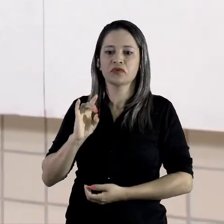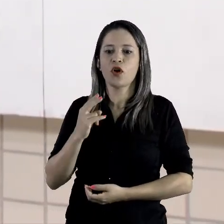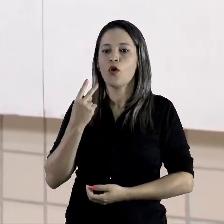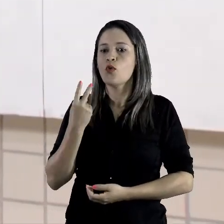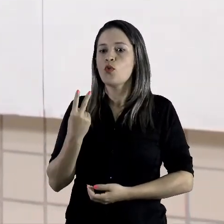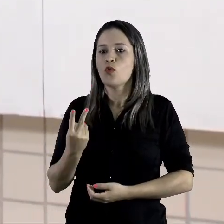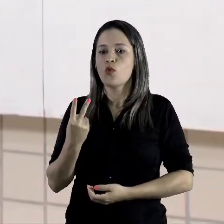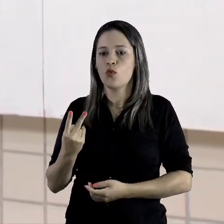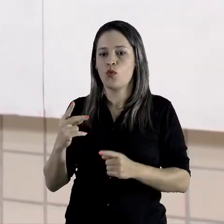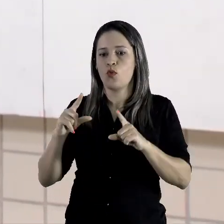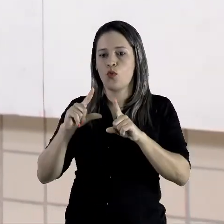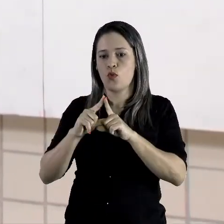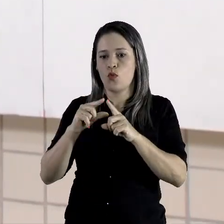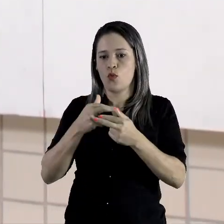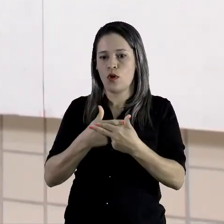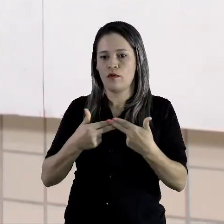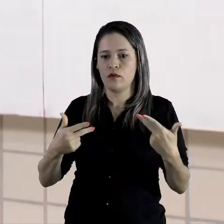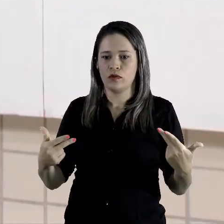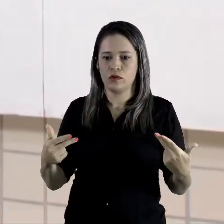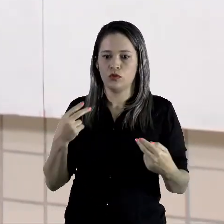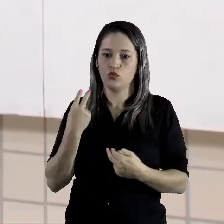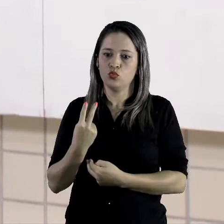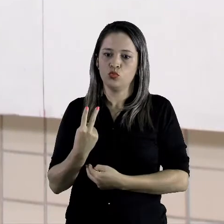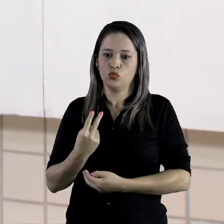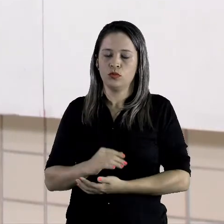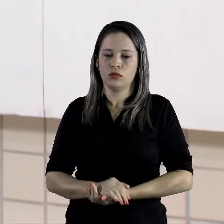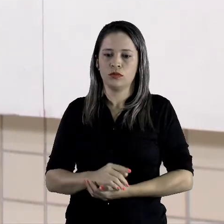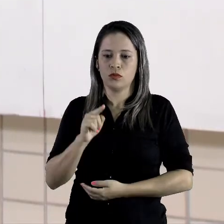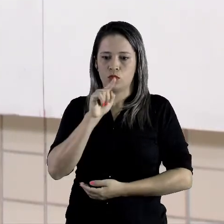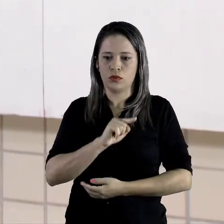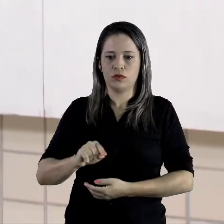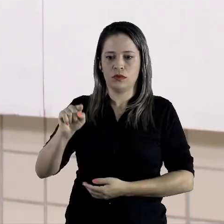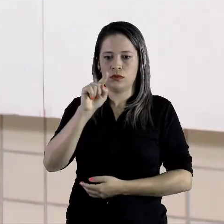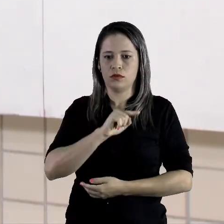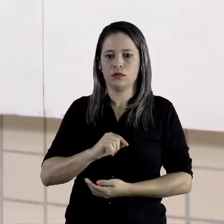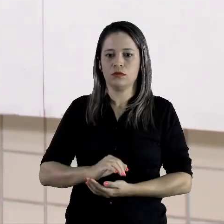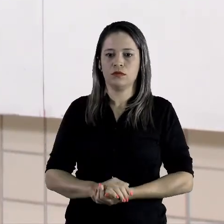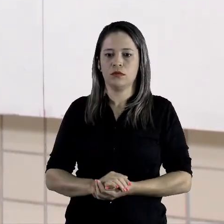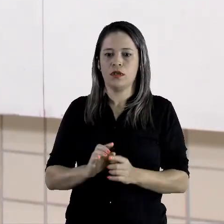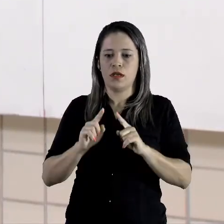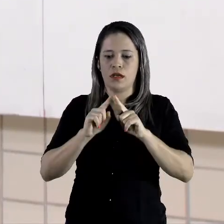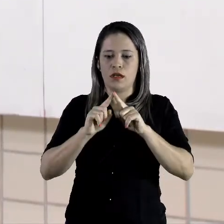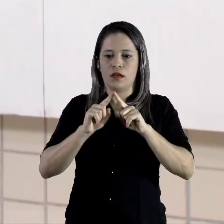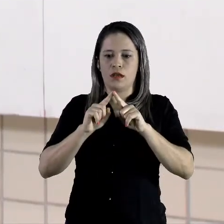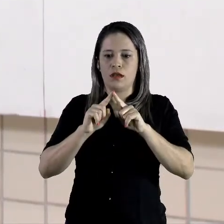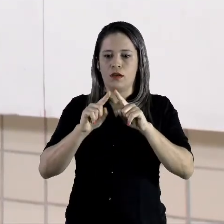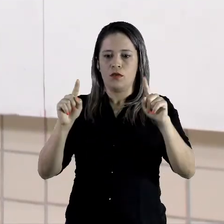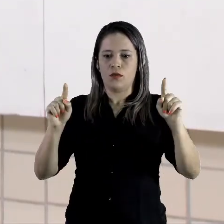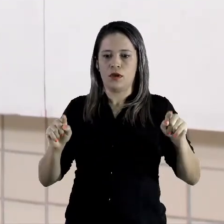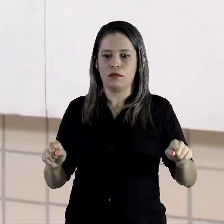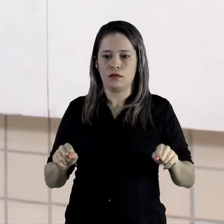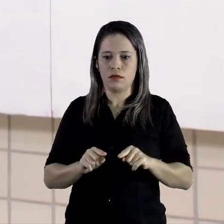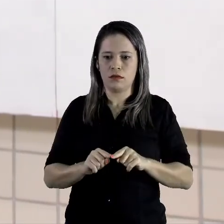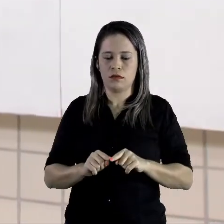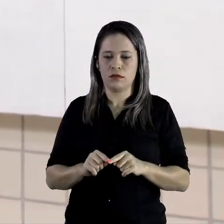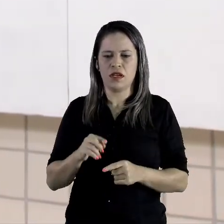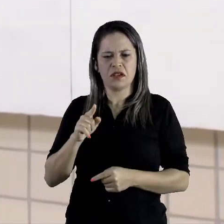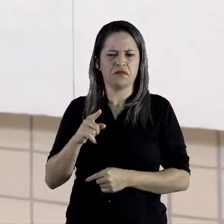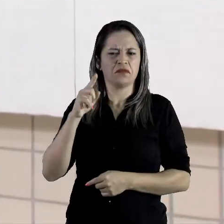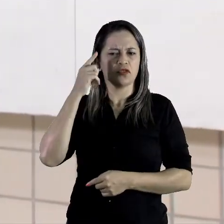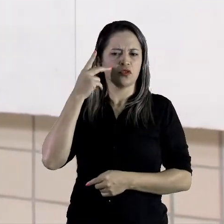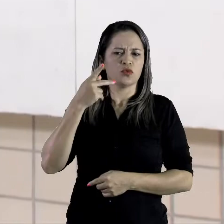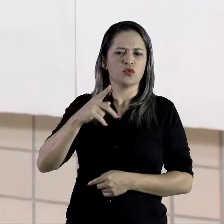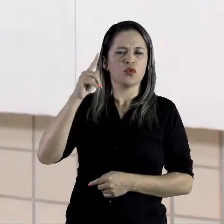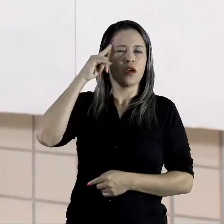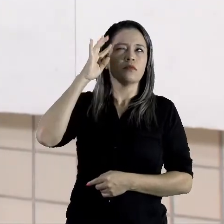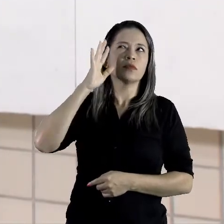formas geométricas. O círculo e o retângulo. Aqui é a sua imaginação que